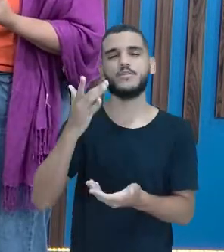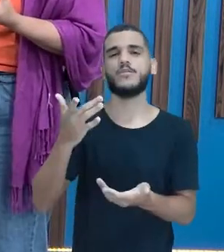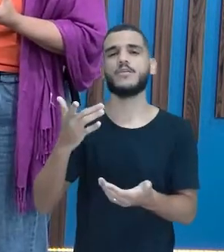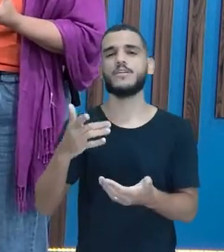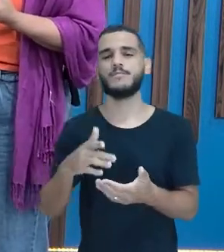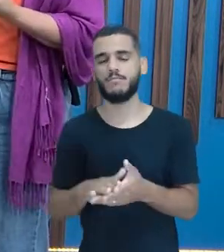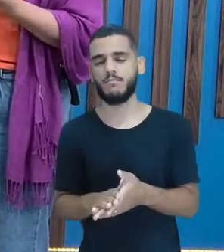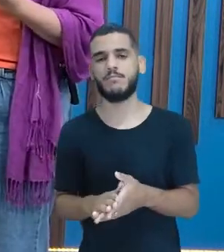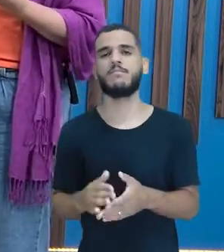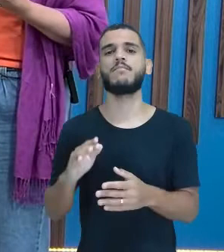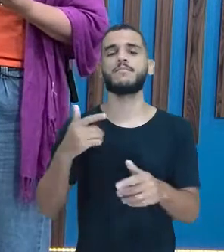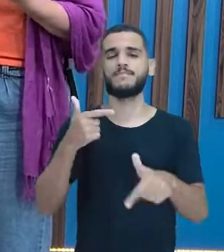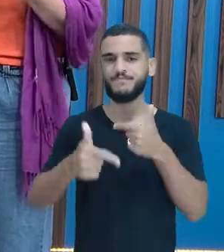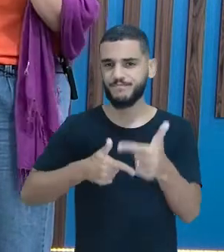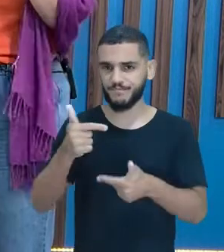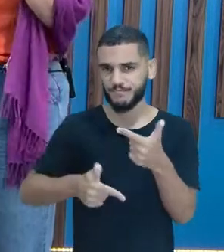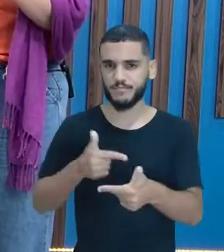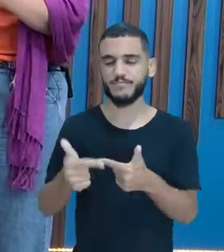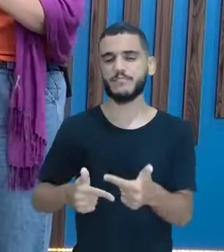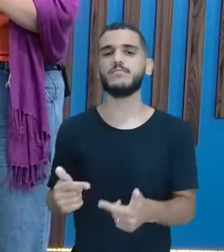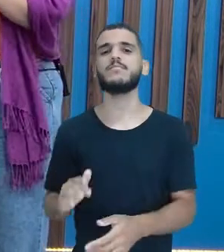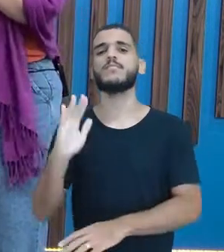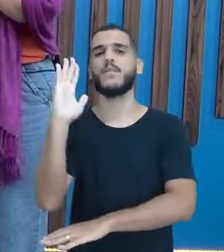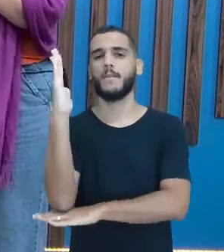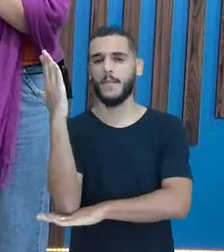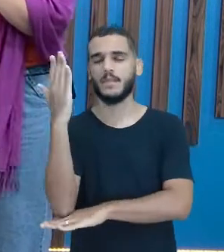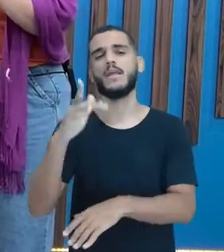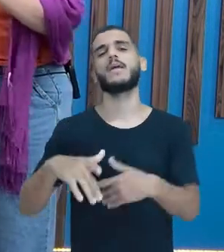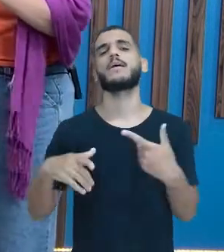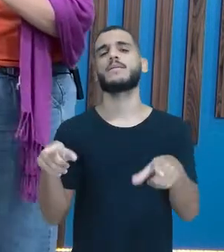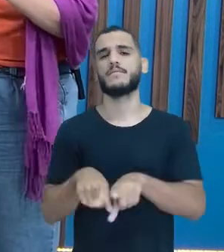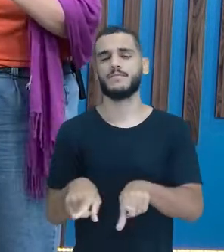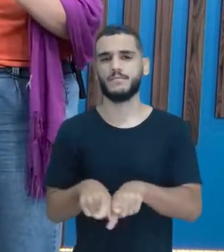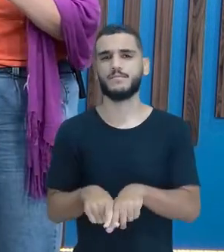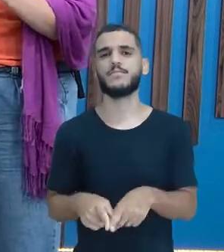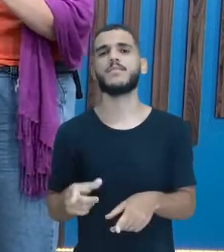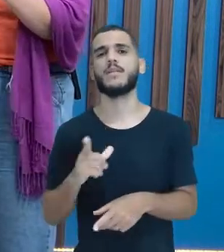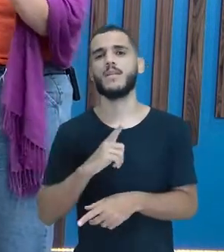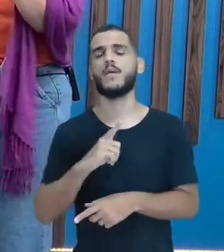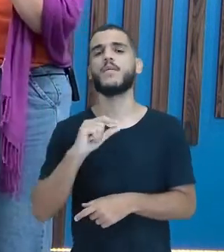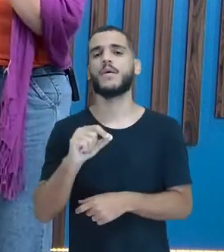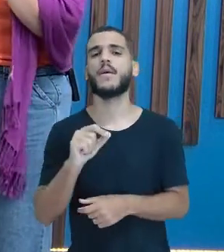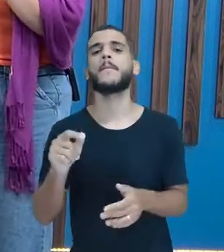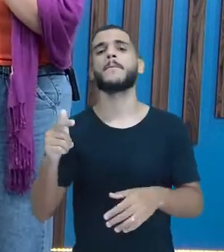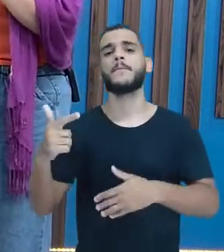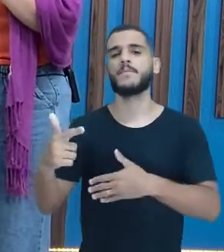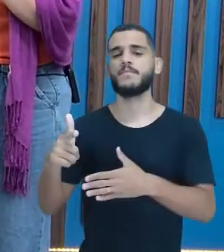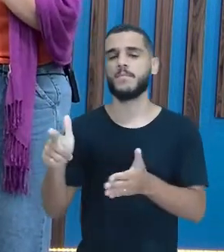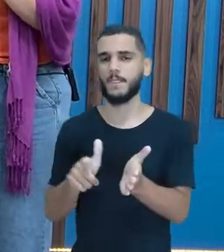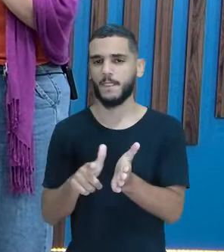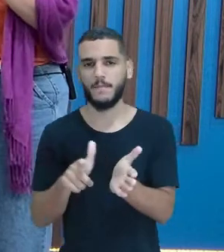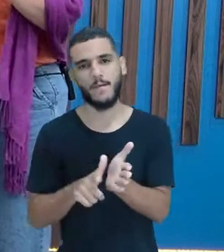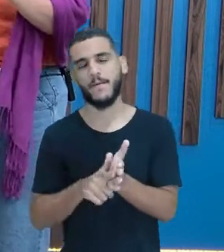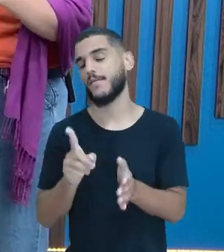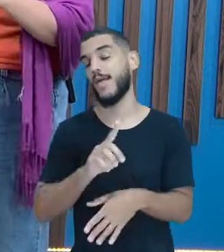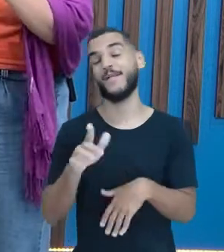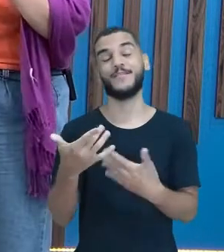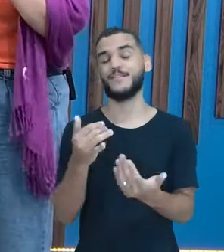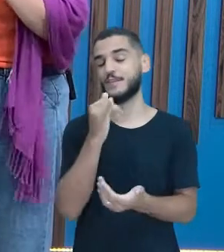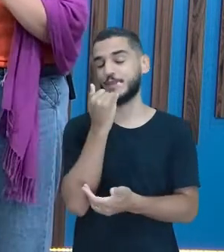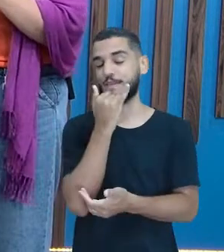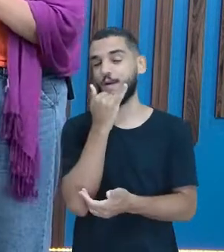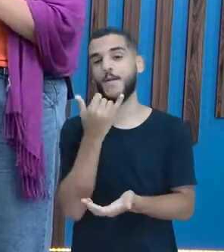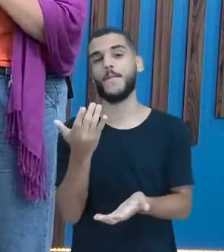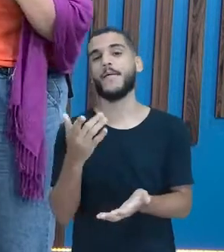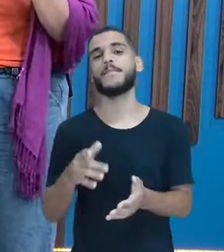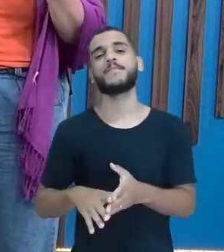modalidade EJA. Pra fazer um cenário legal. Isso, com aquele papel mais reciclado, ou papel não, desculpa, madeira mais reciclada, uma